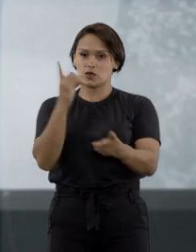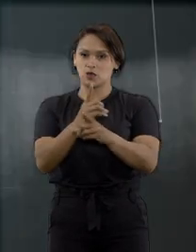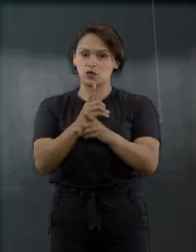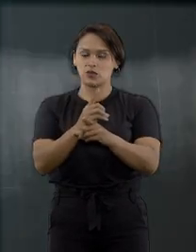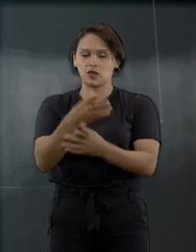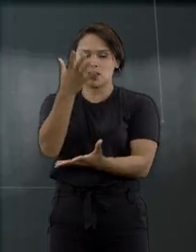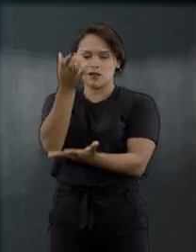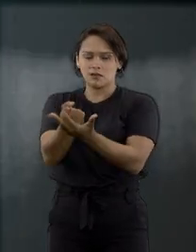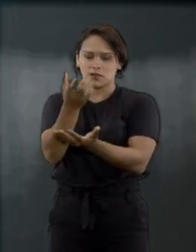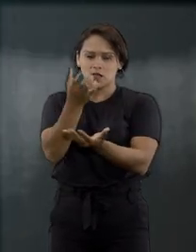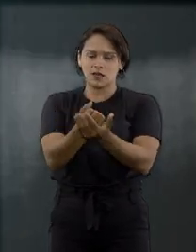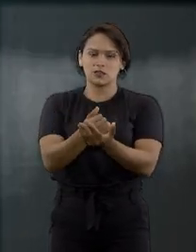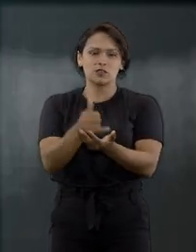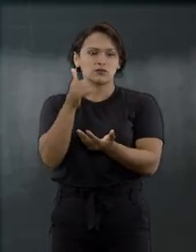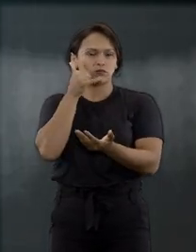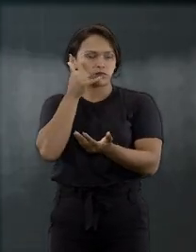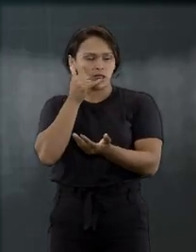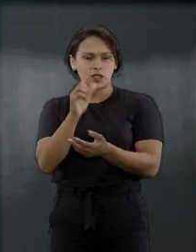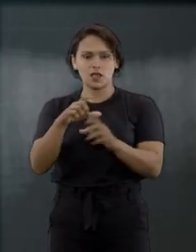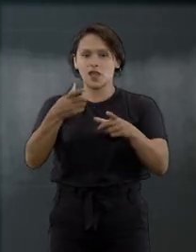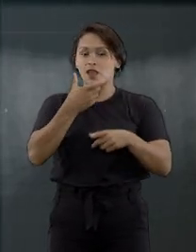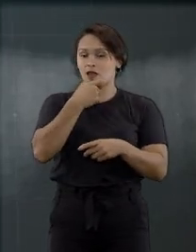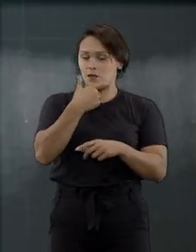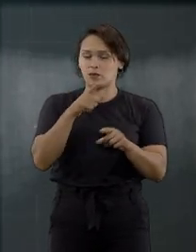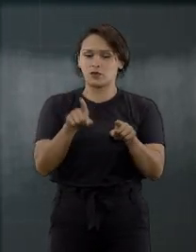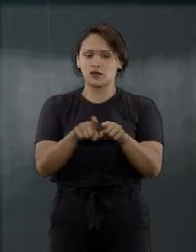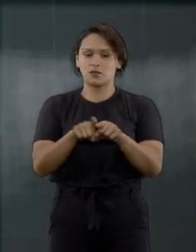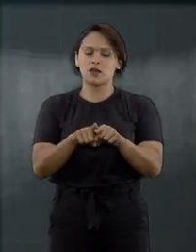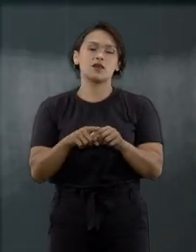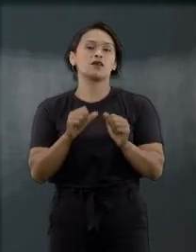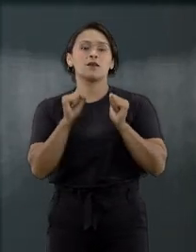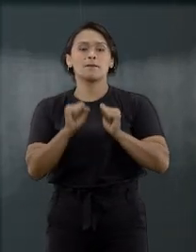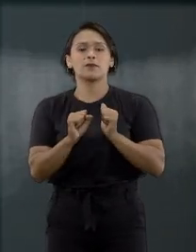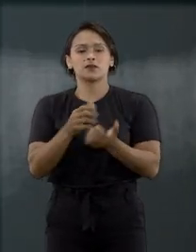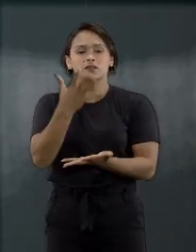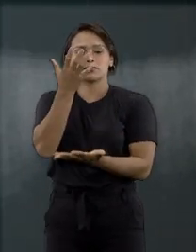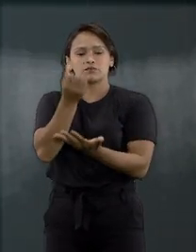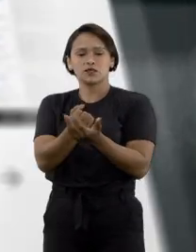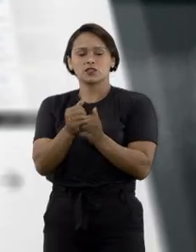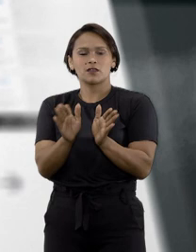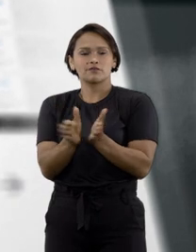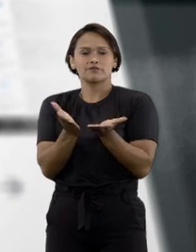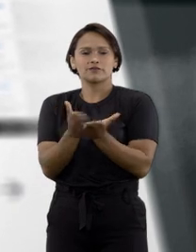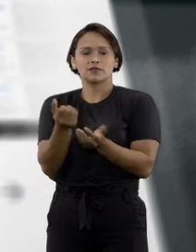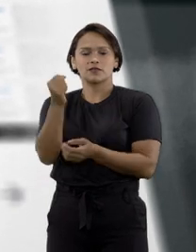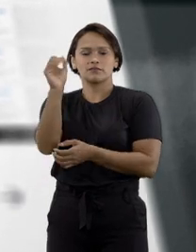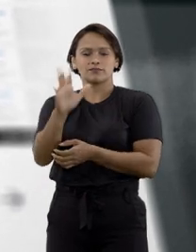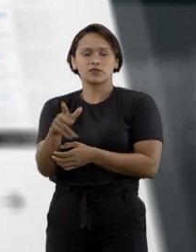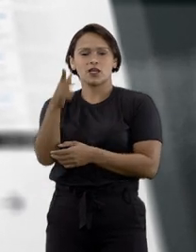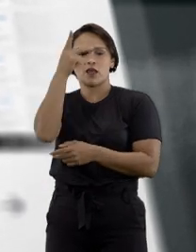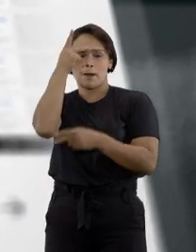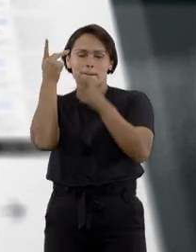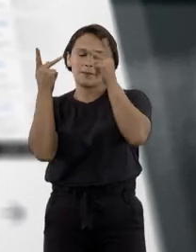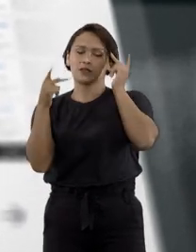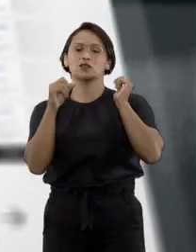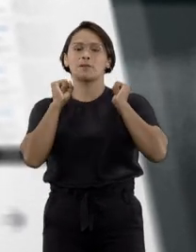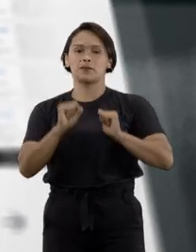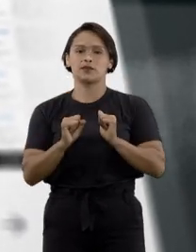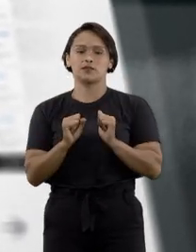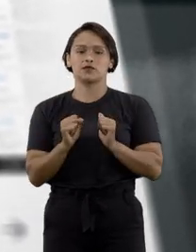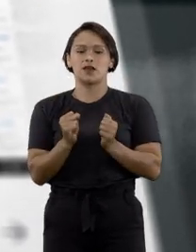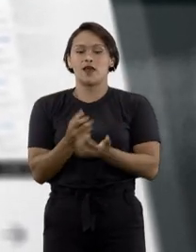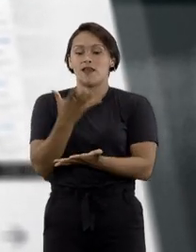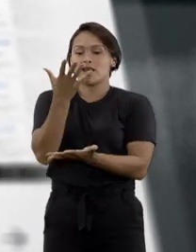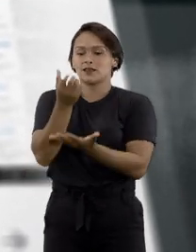Android e Apple. A ferramenta pode ser baixada gratuitamente por qualquer pessoa. Instale o STJ CPE